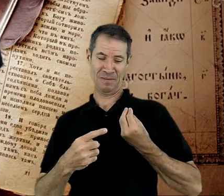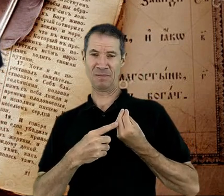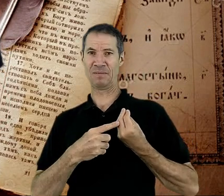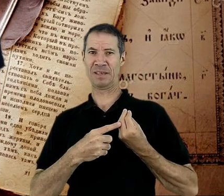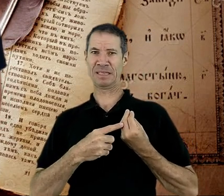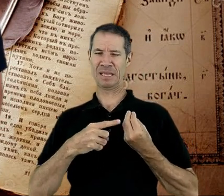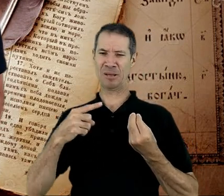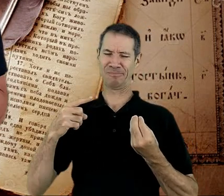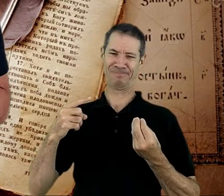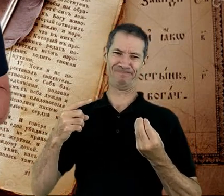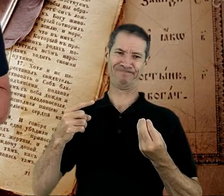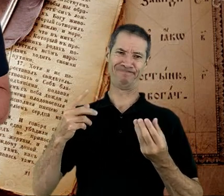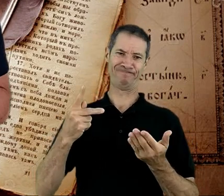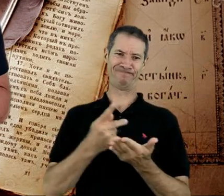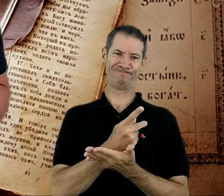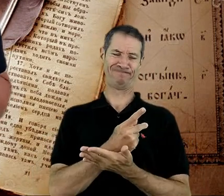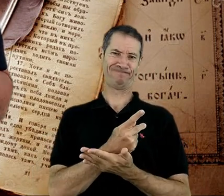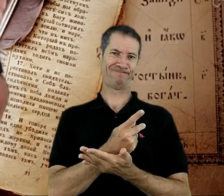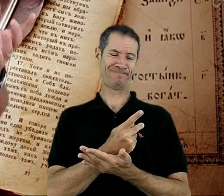injusta.